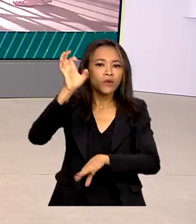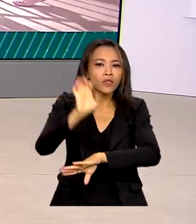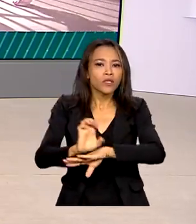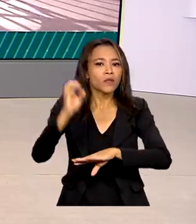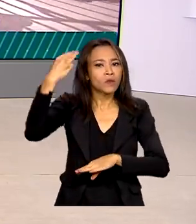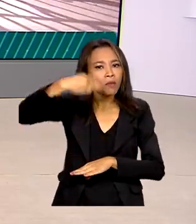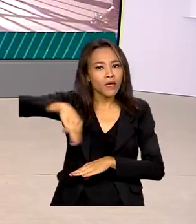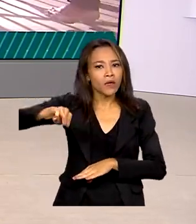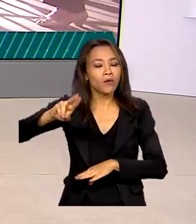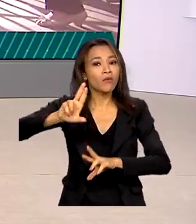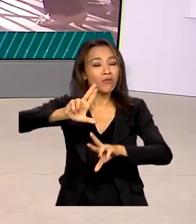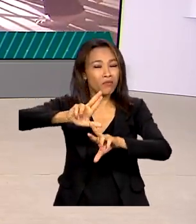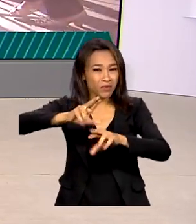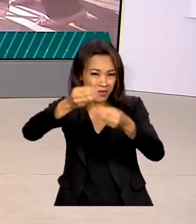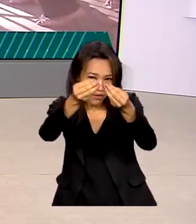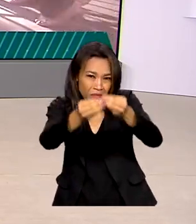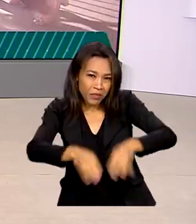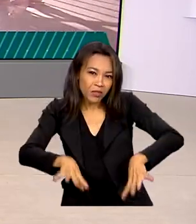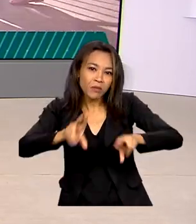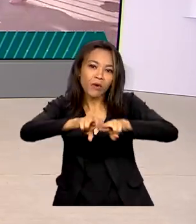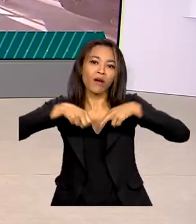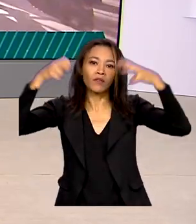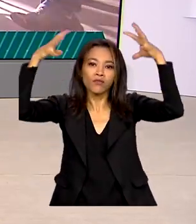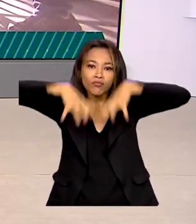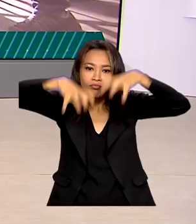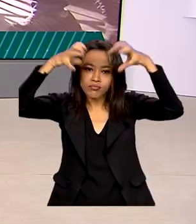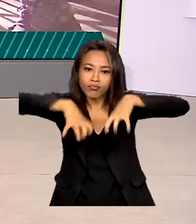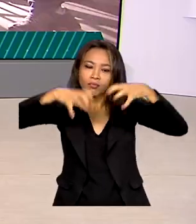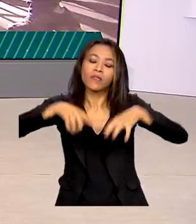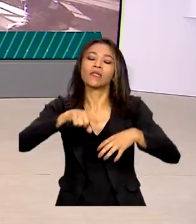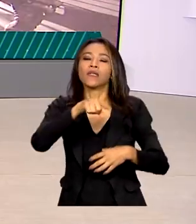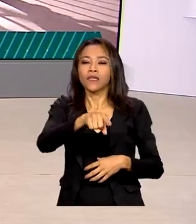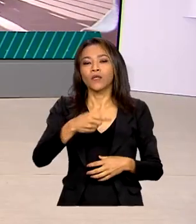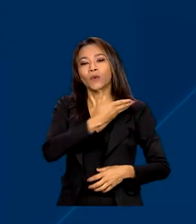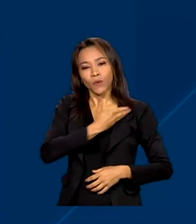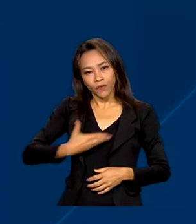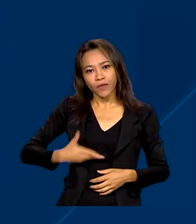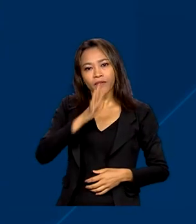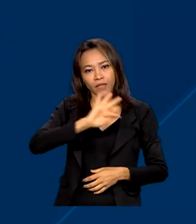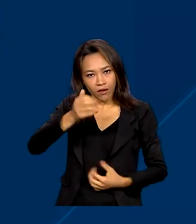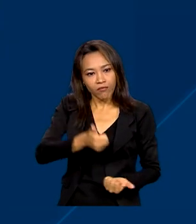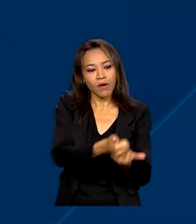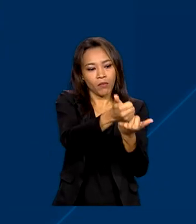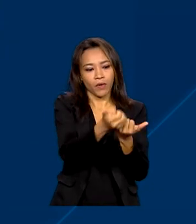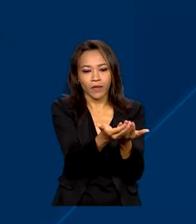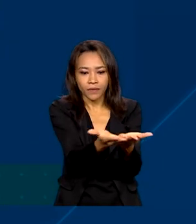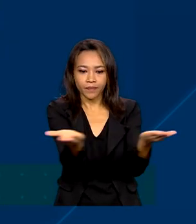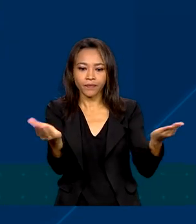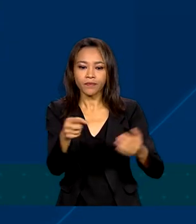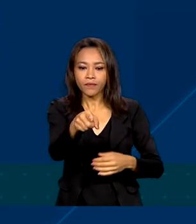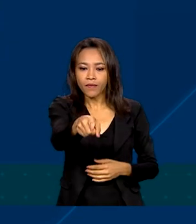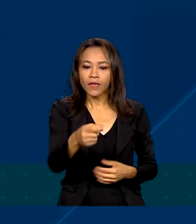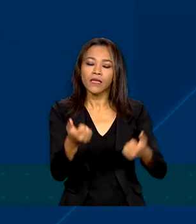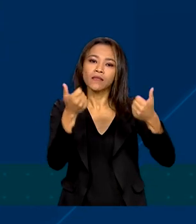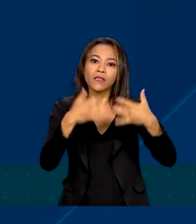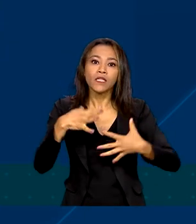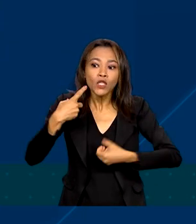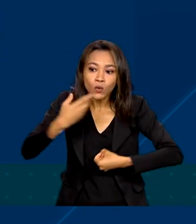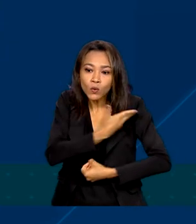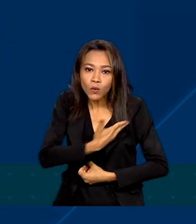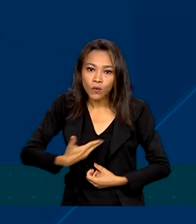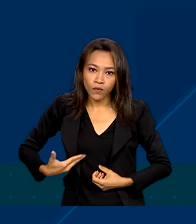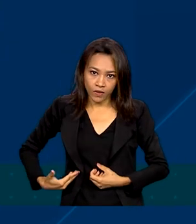nos últimos dias e colocaram o governo federal à disposição do Estado. A prontidão dos governos municipais